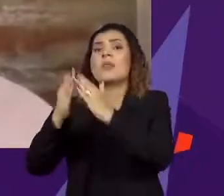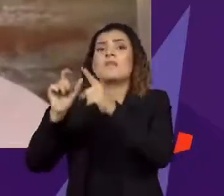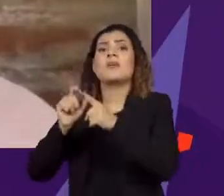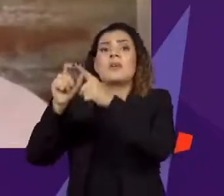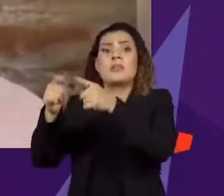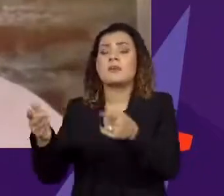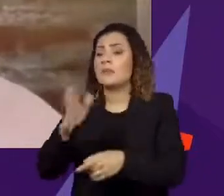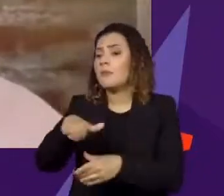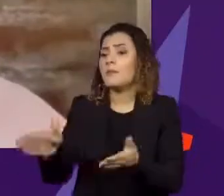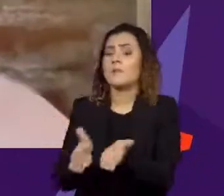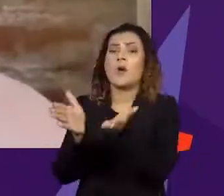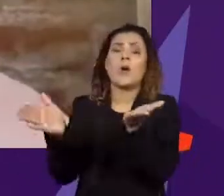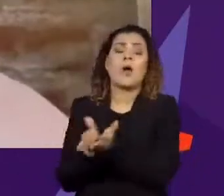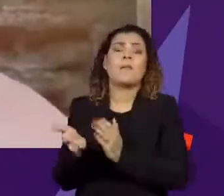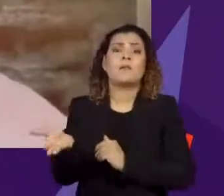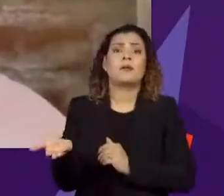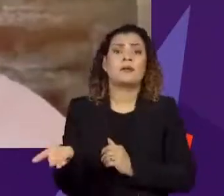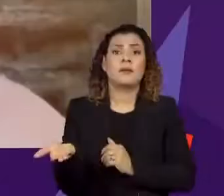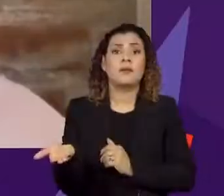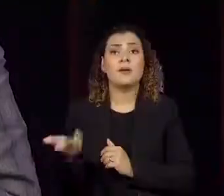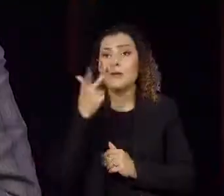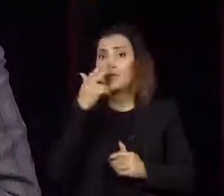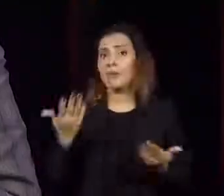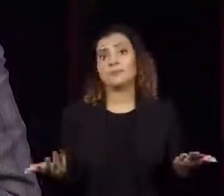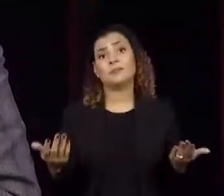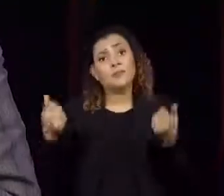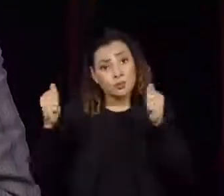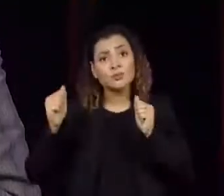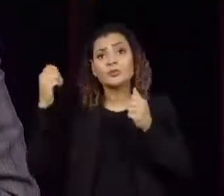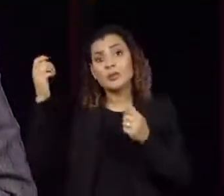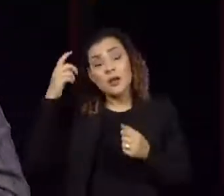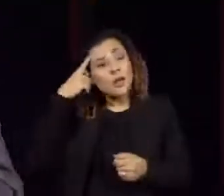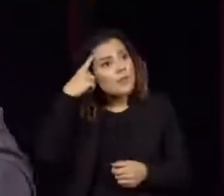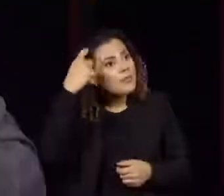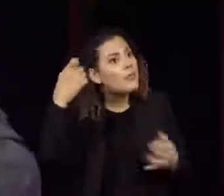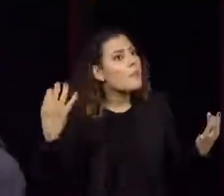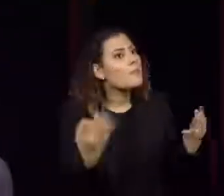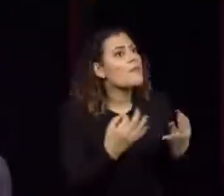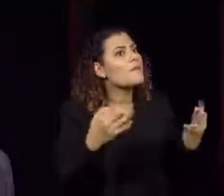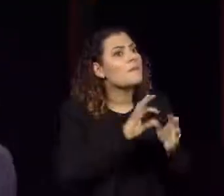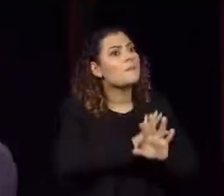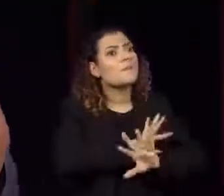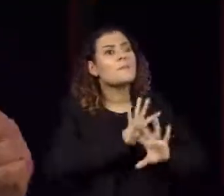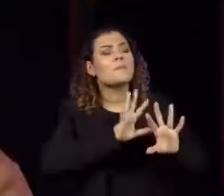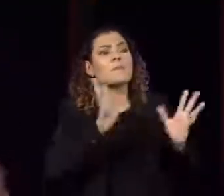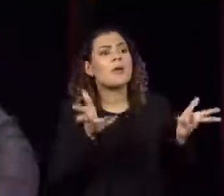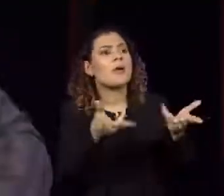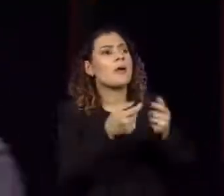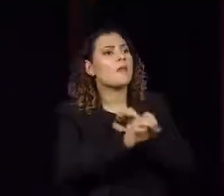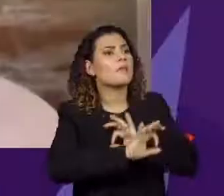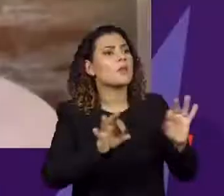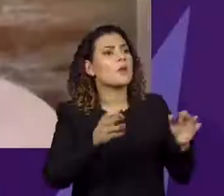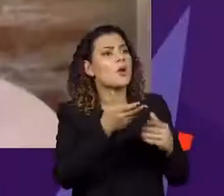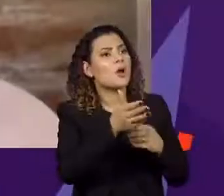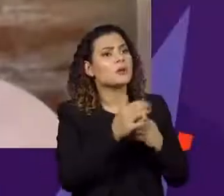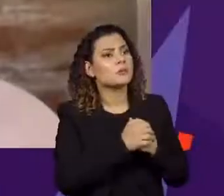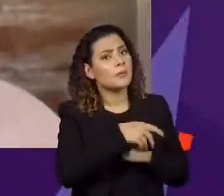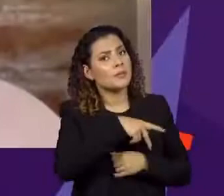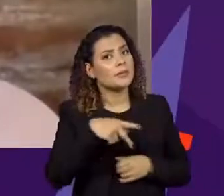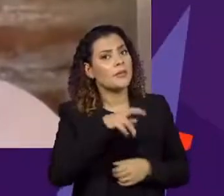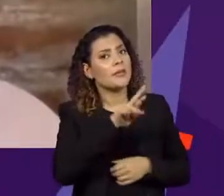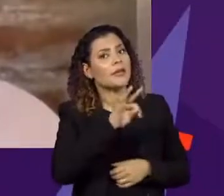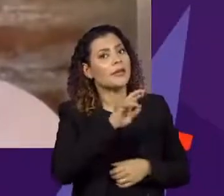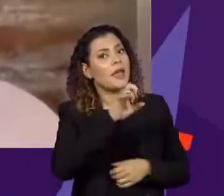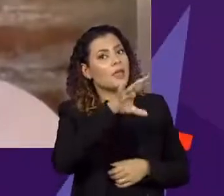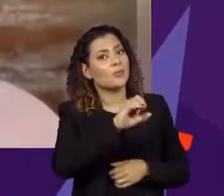para os alunos mais pobres, não está no gibi. Mas essa é uma ideia excelente, hein, presidente Renato